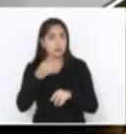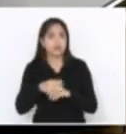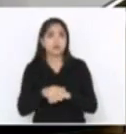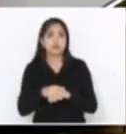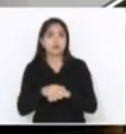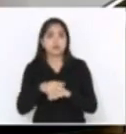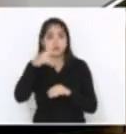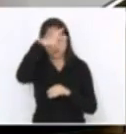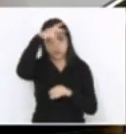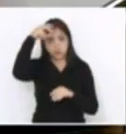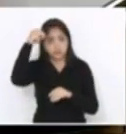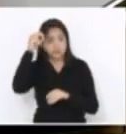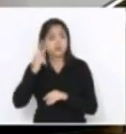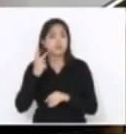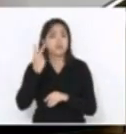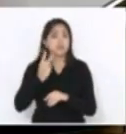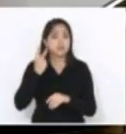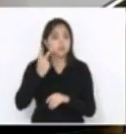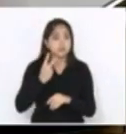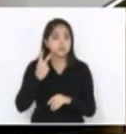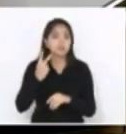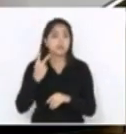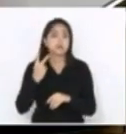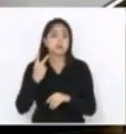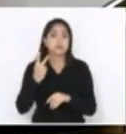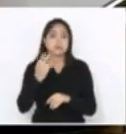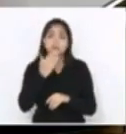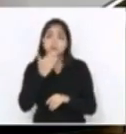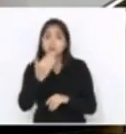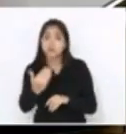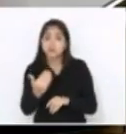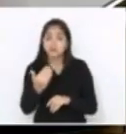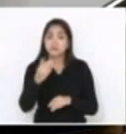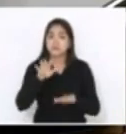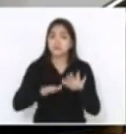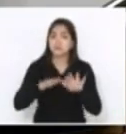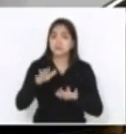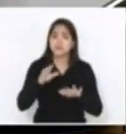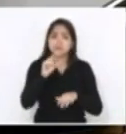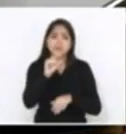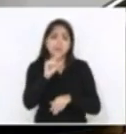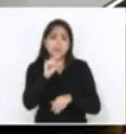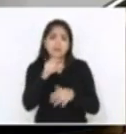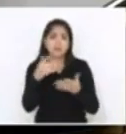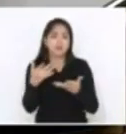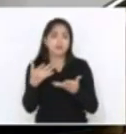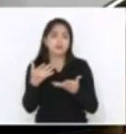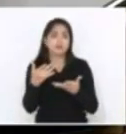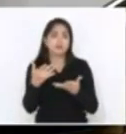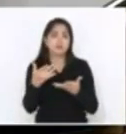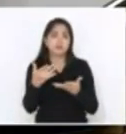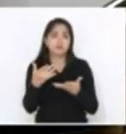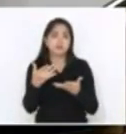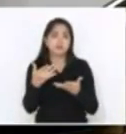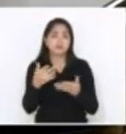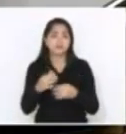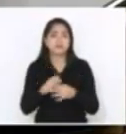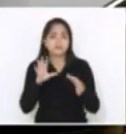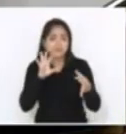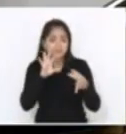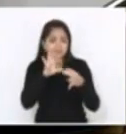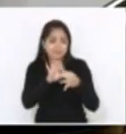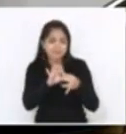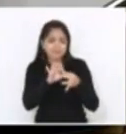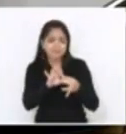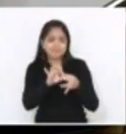nosso prefeito, nossos vereadores, são pedidos muitas vezes pequenos e que não encontram-se alinhados dentro da política